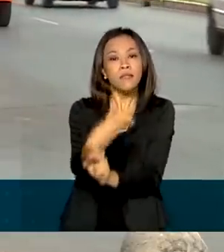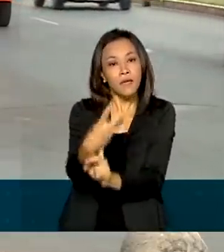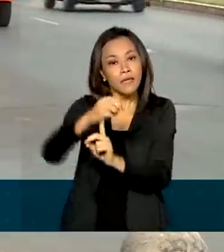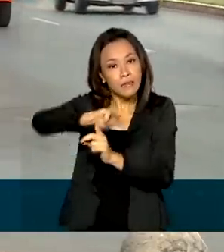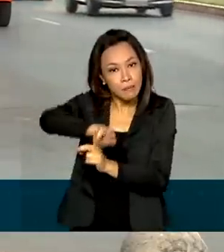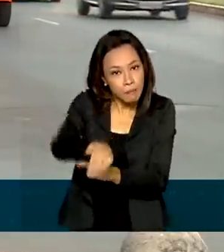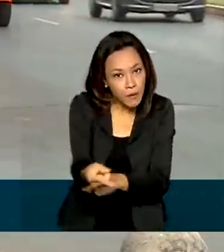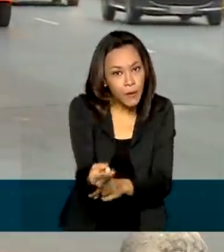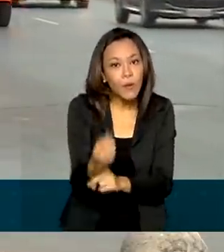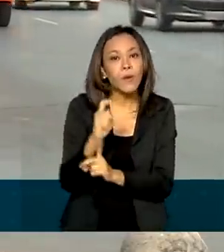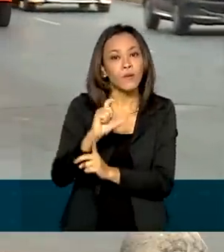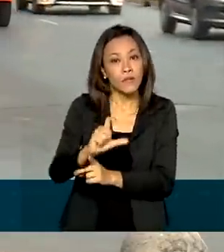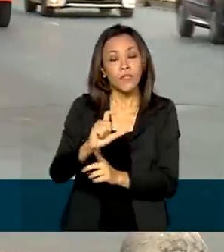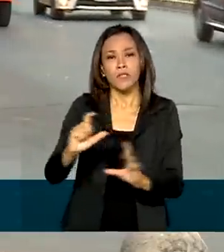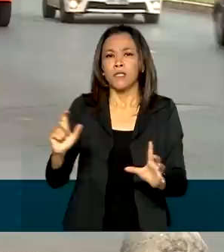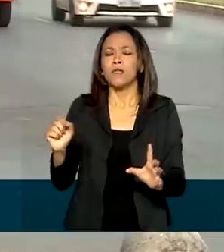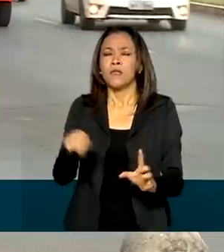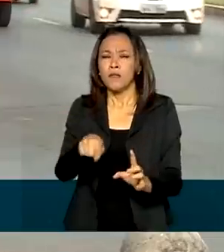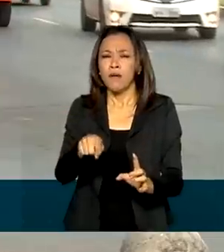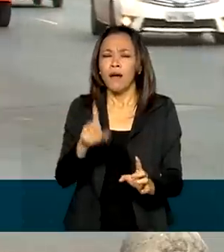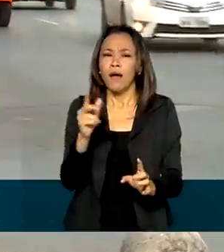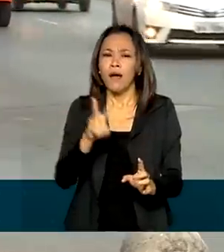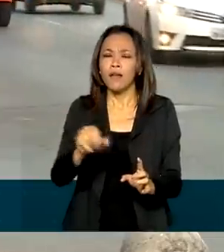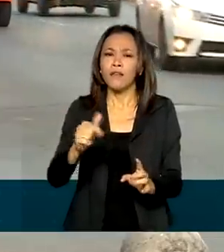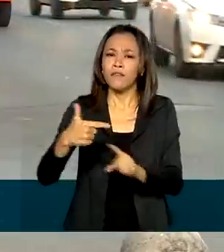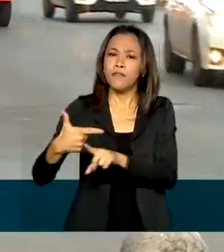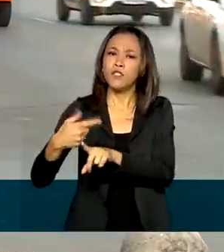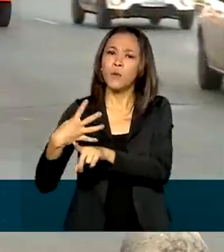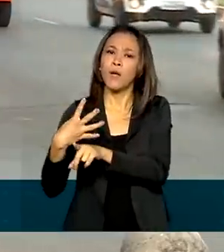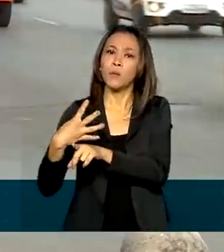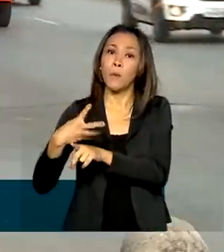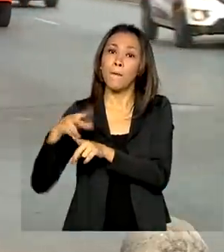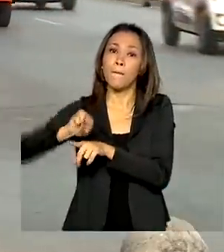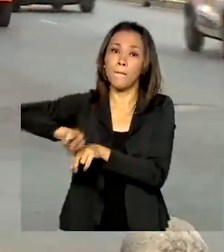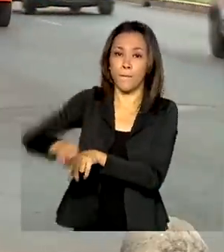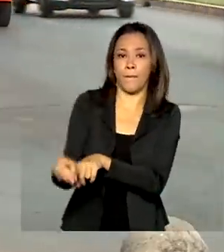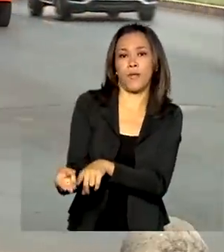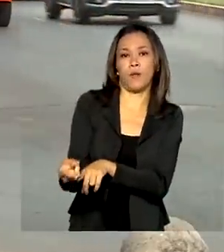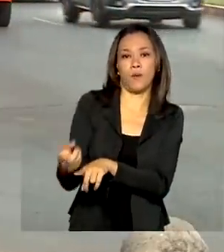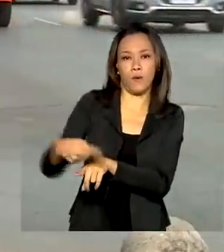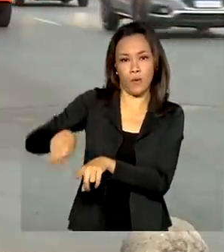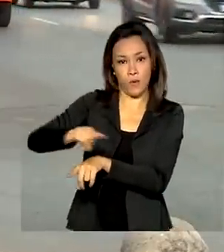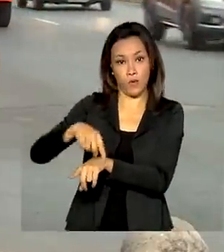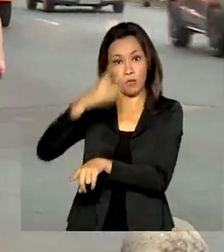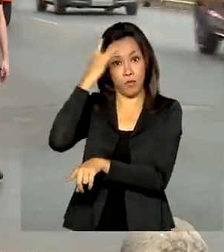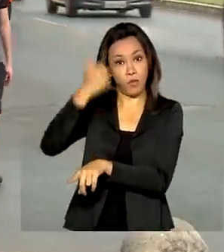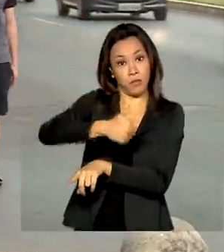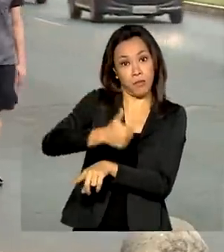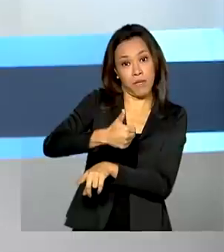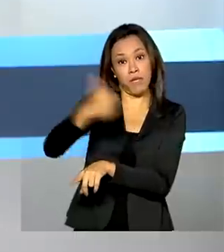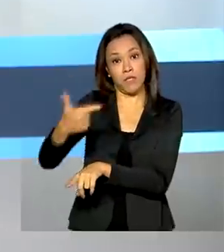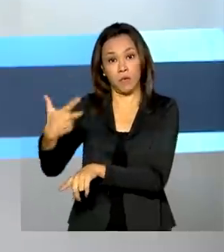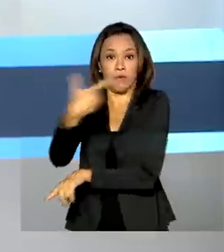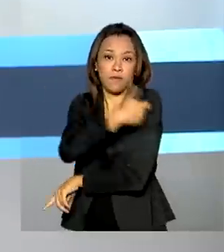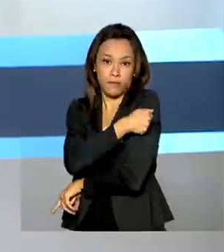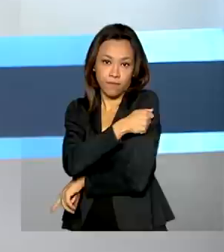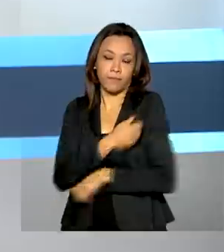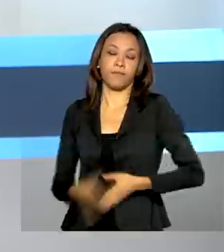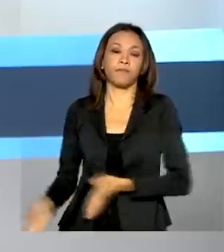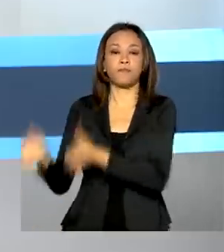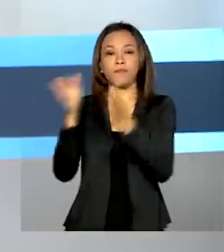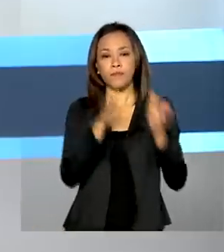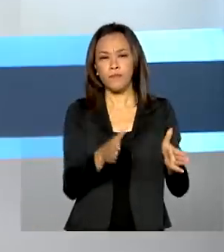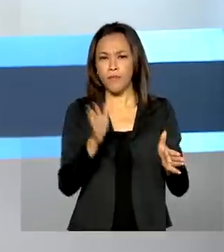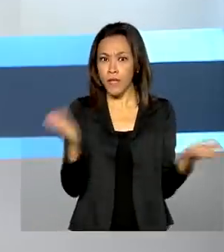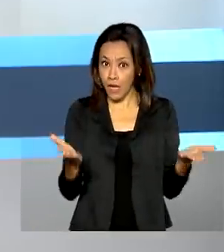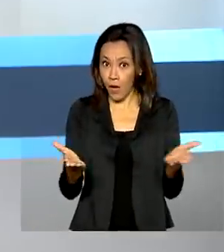com alcance de cerca de 24 milhões de pessoas com a primeira e a segunda doses. Olha, e